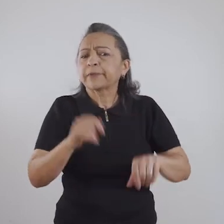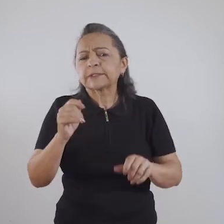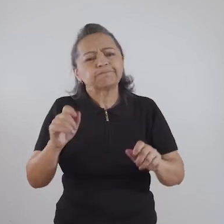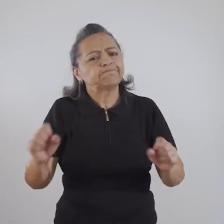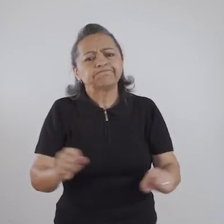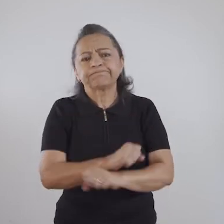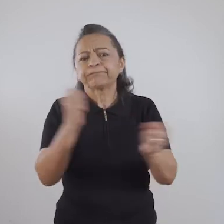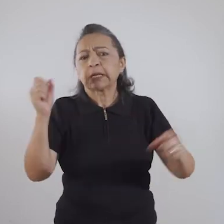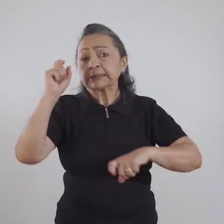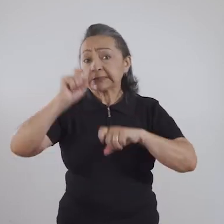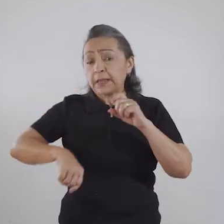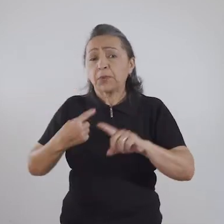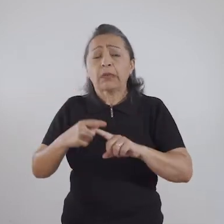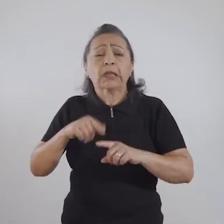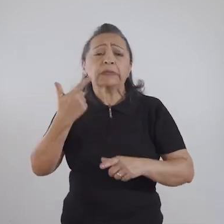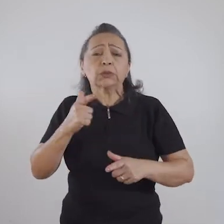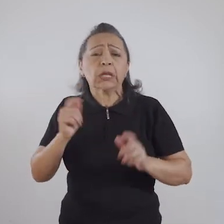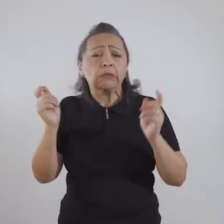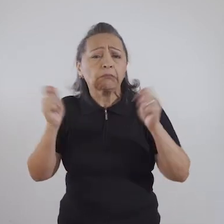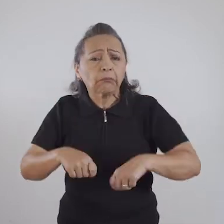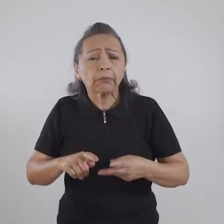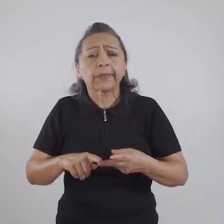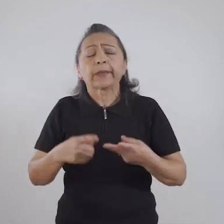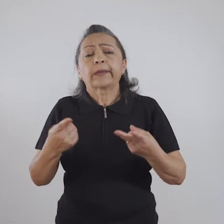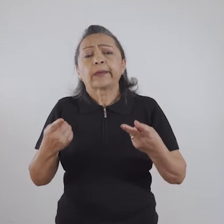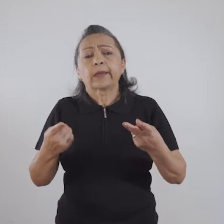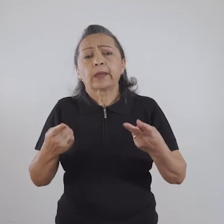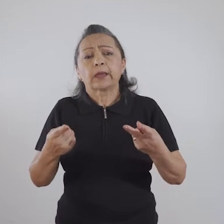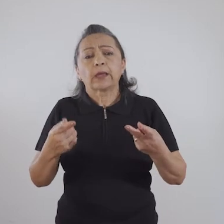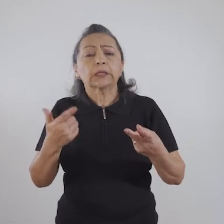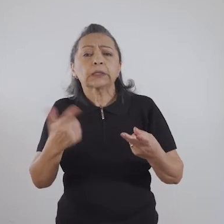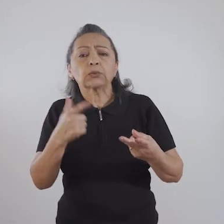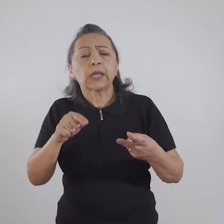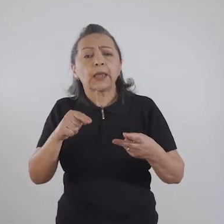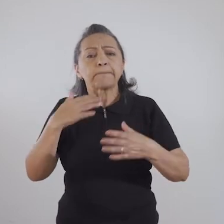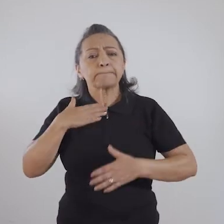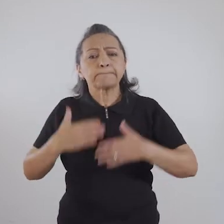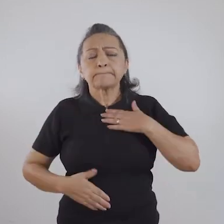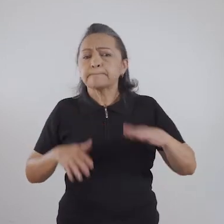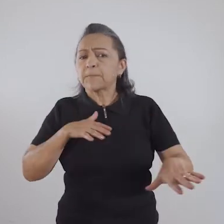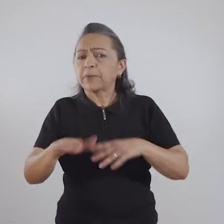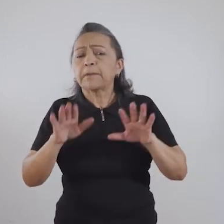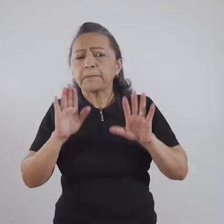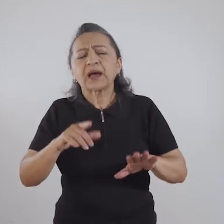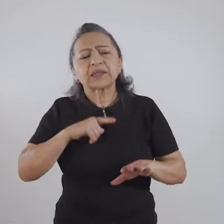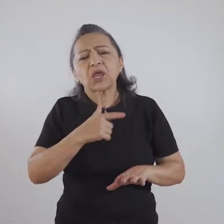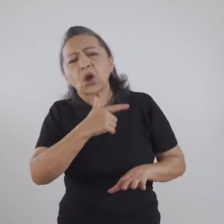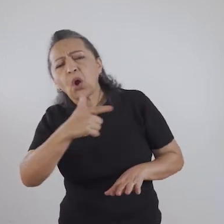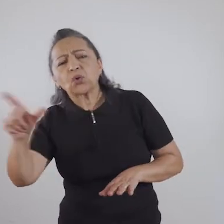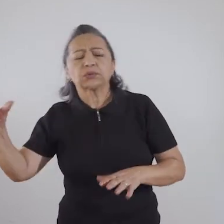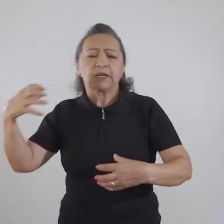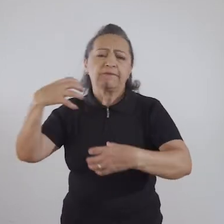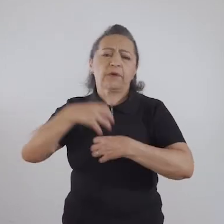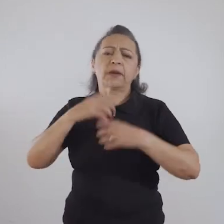Muitas vezes, não é possível o ato sexual em função de impotência, em função de não ter uma